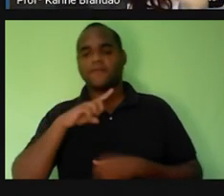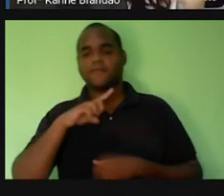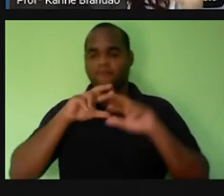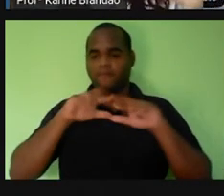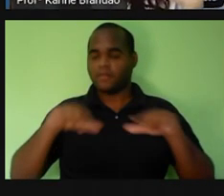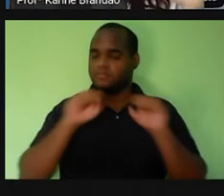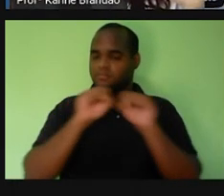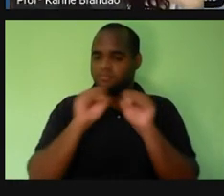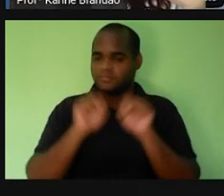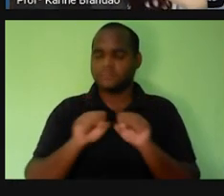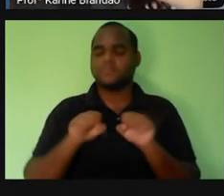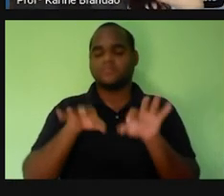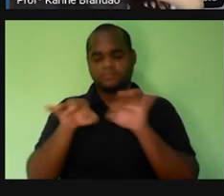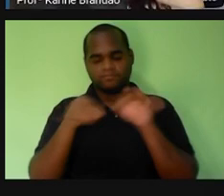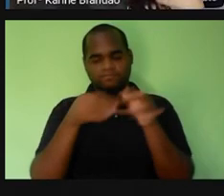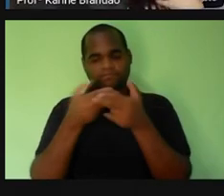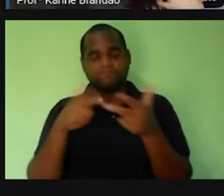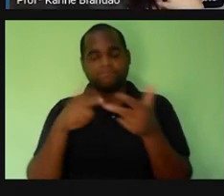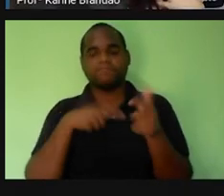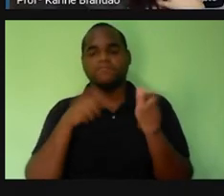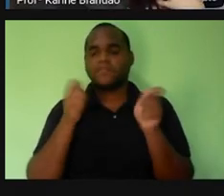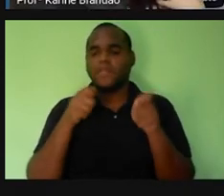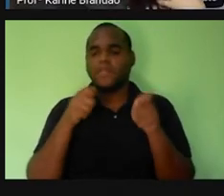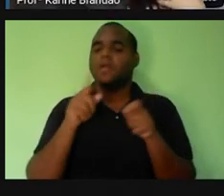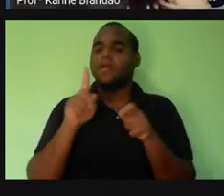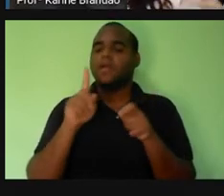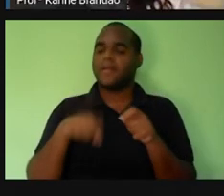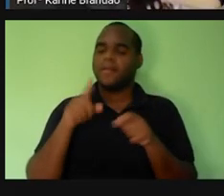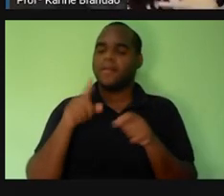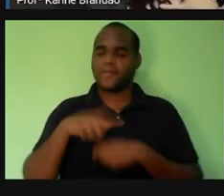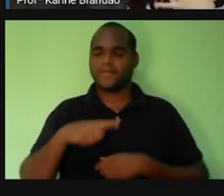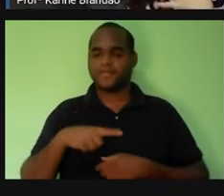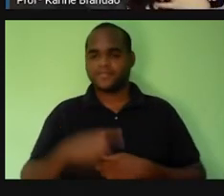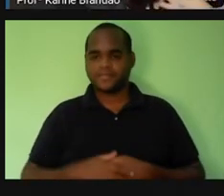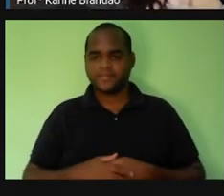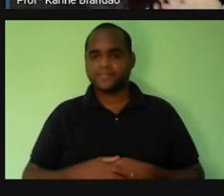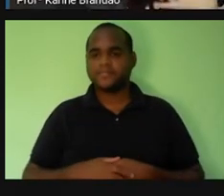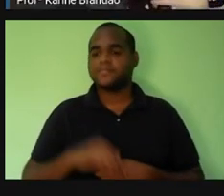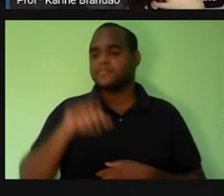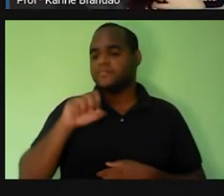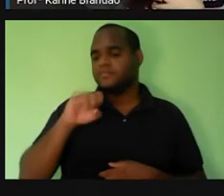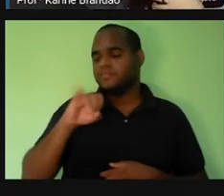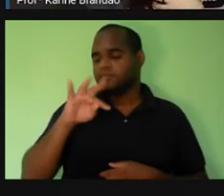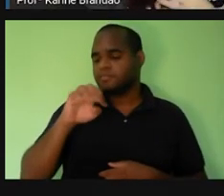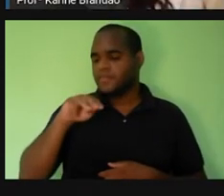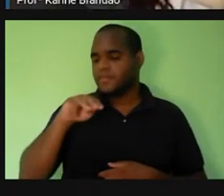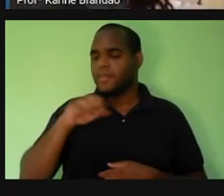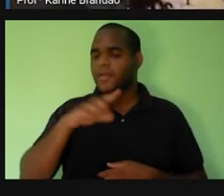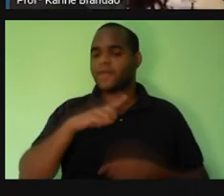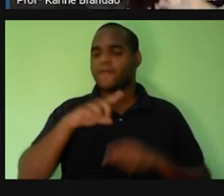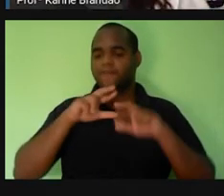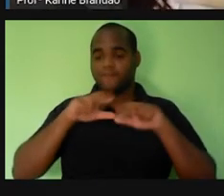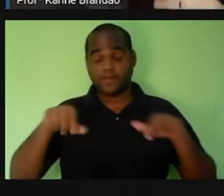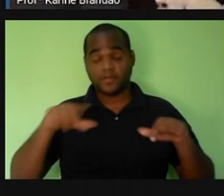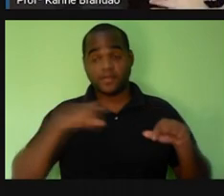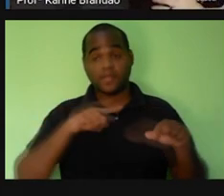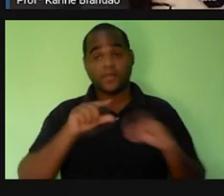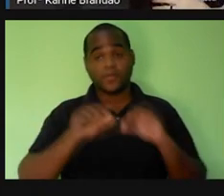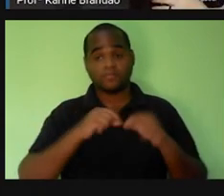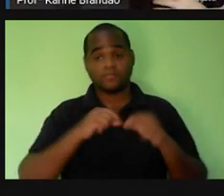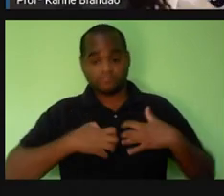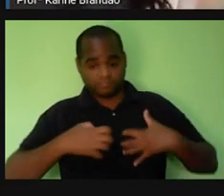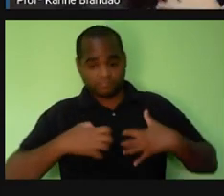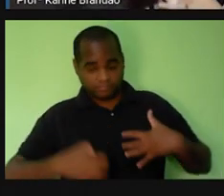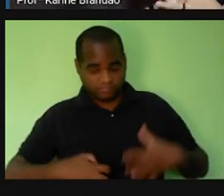organizados, né? Dentro do nosso corpo. E que esses sistemas têm vários órgãos. E que nesses órgãos têm vários